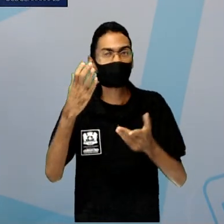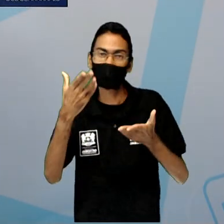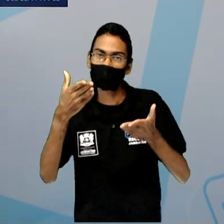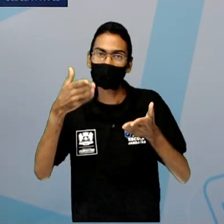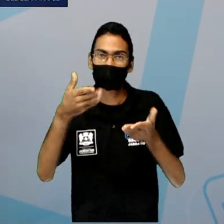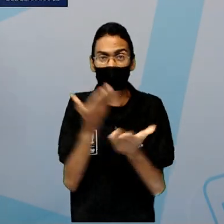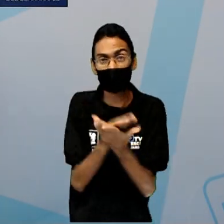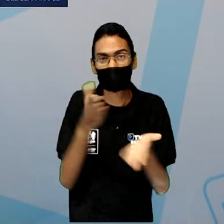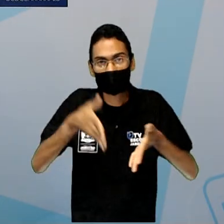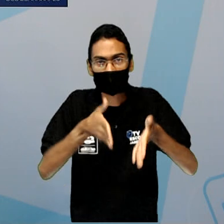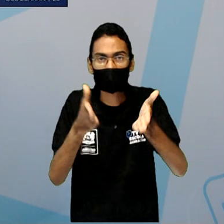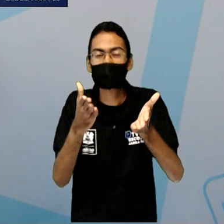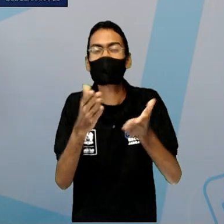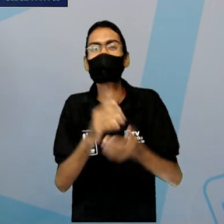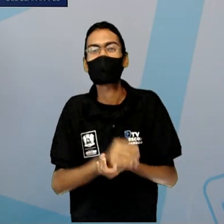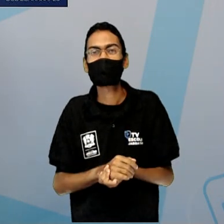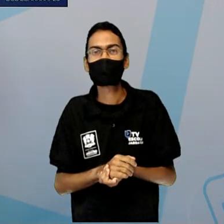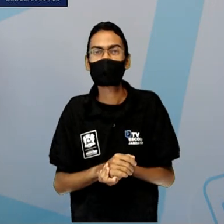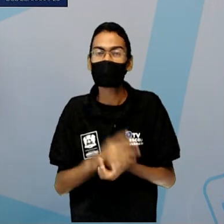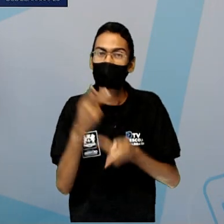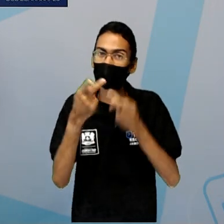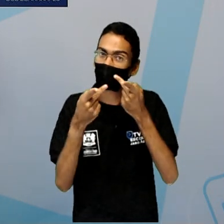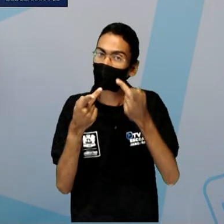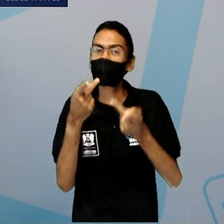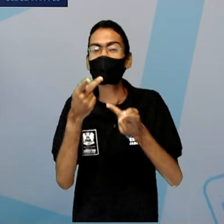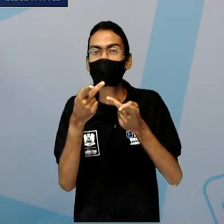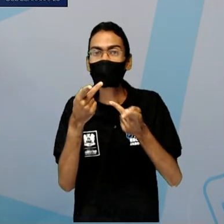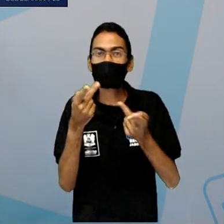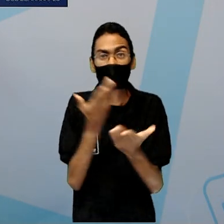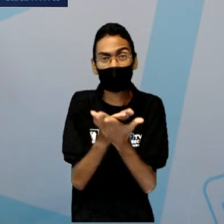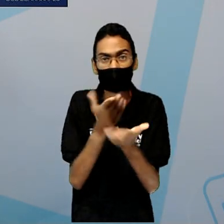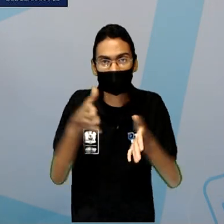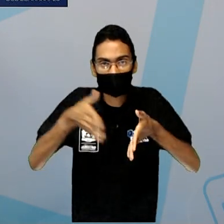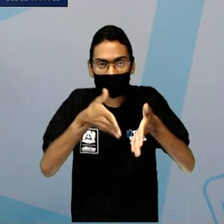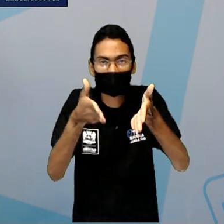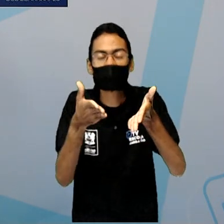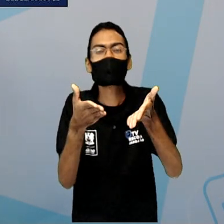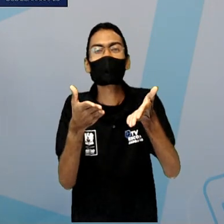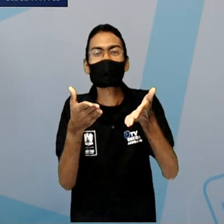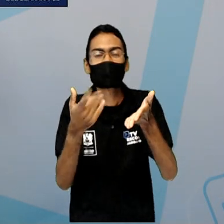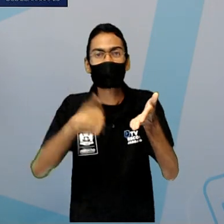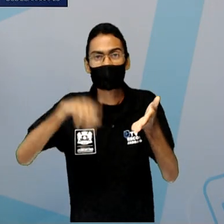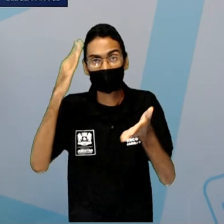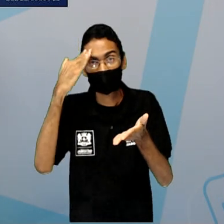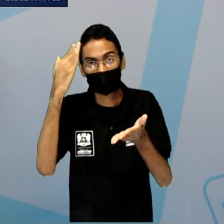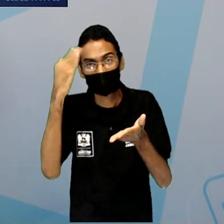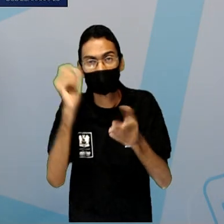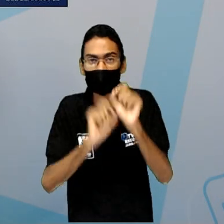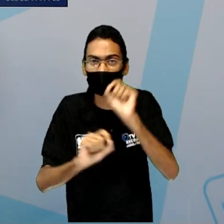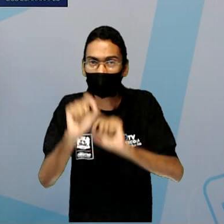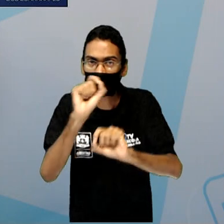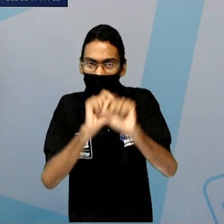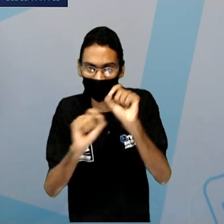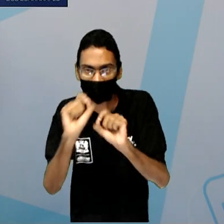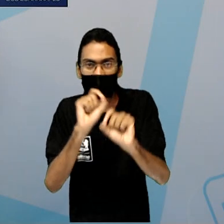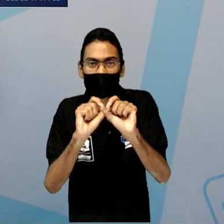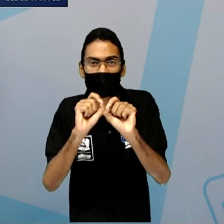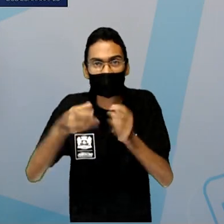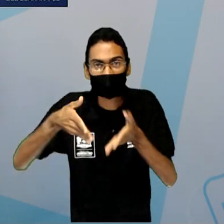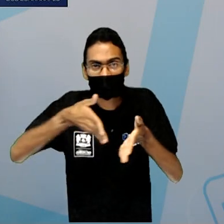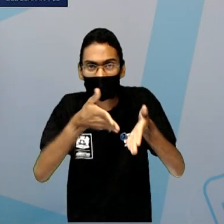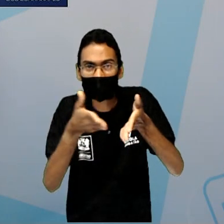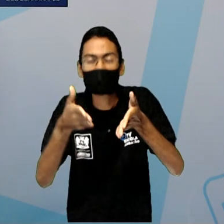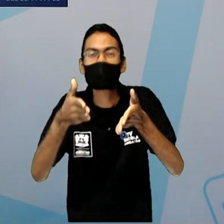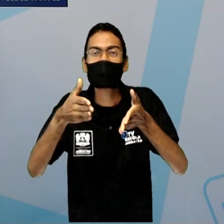muito obrigado. Falando um pouco da hidrografia, a gente tem que entender alguns aspectos. Primeiro, os rios, eles podem ser rios de